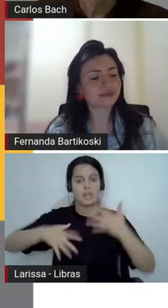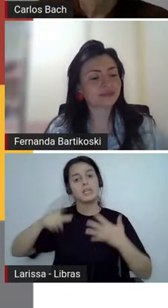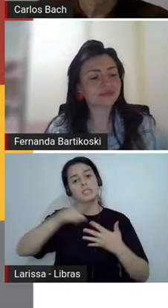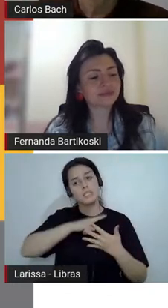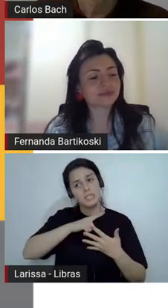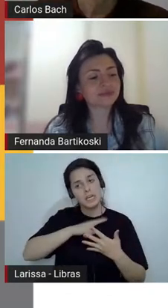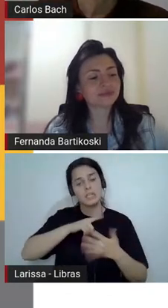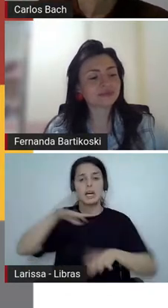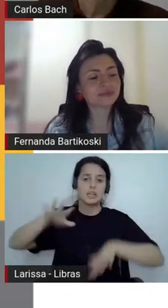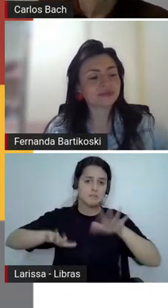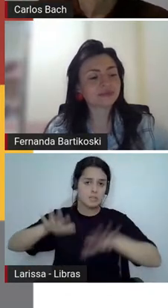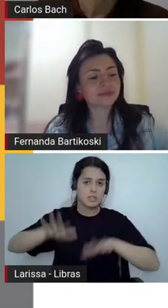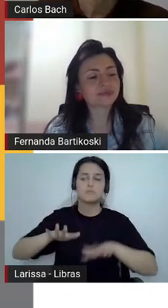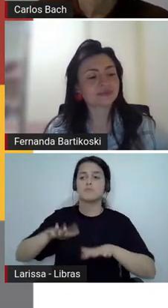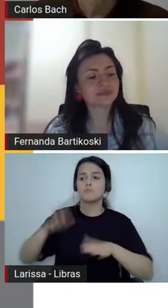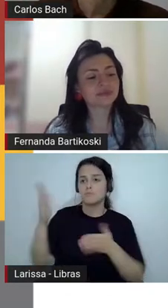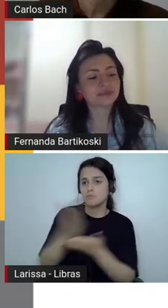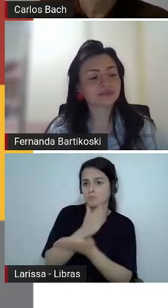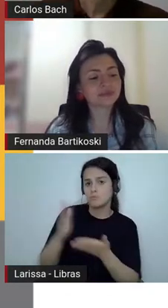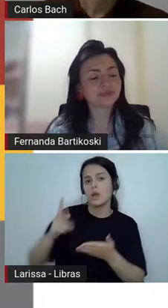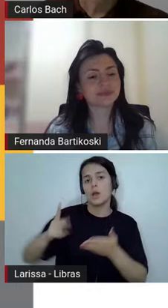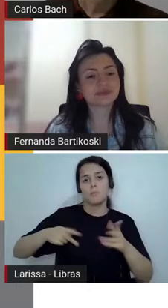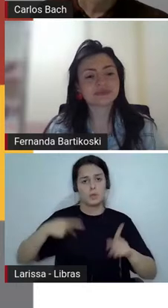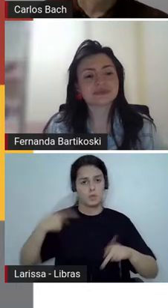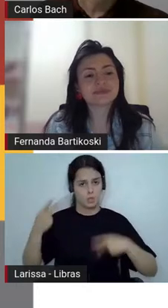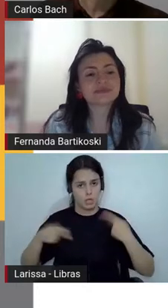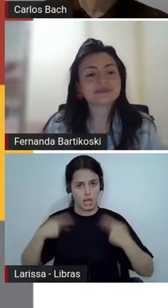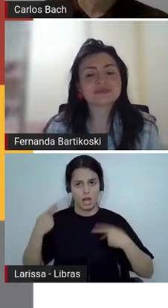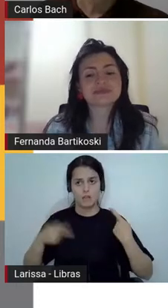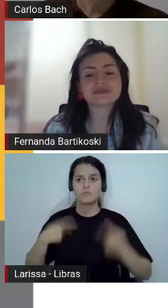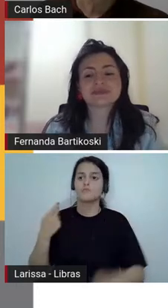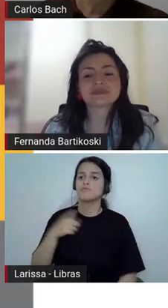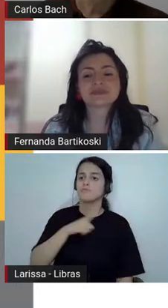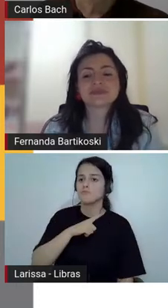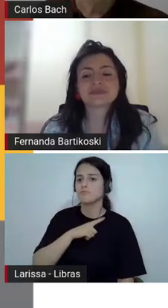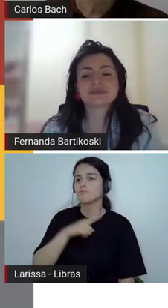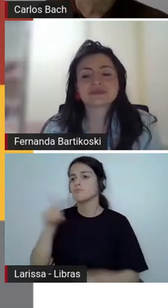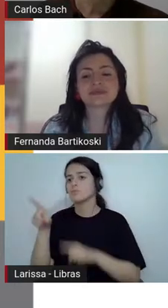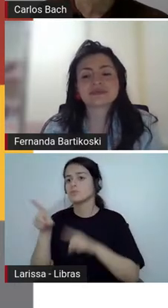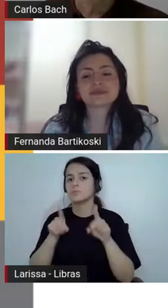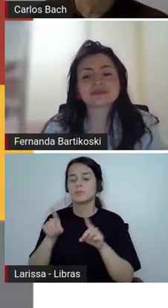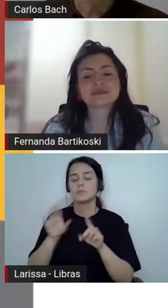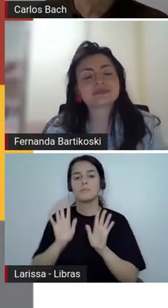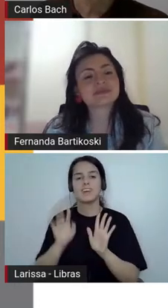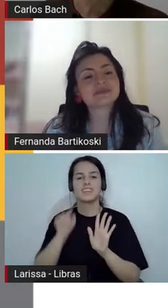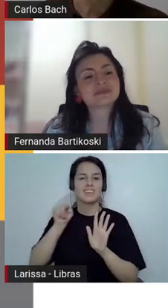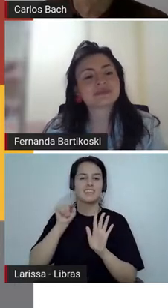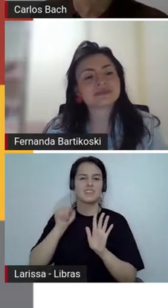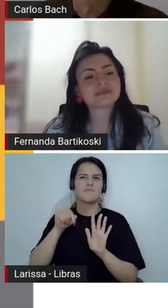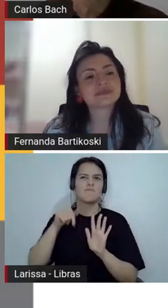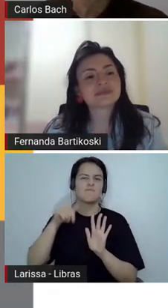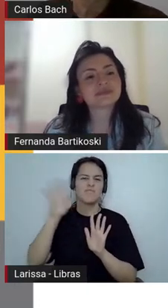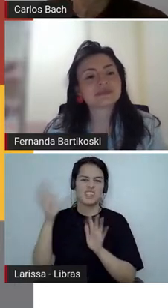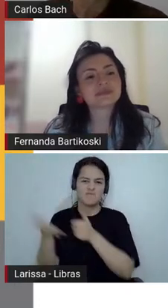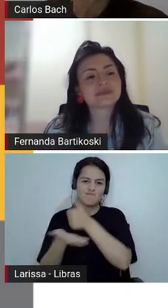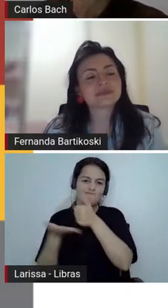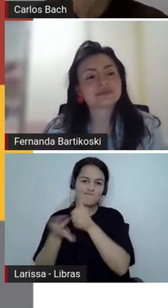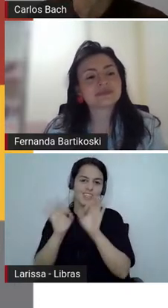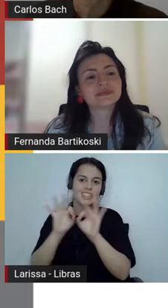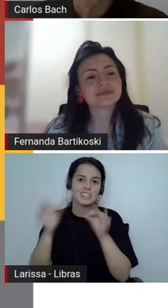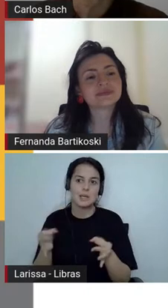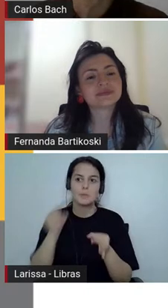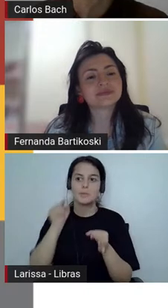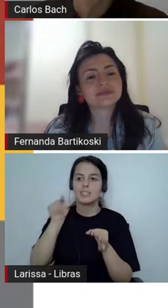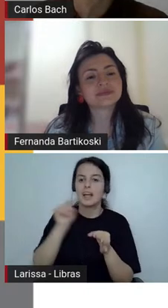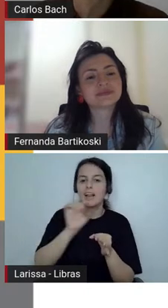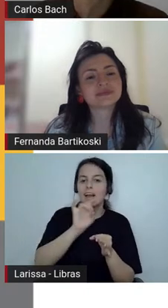têm uma análise do personagem como tem no romance. Então, a crônica no Brasil afastou-se daquela perspectiva histórica dos